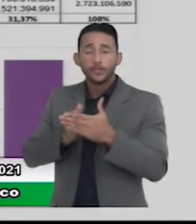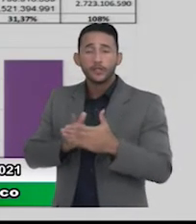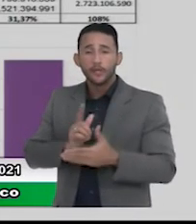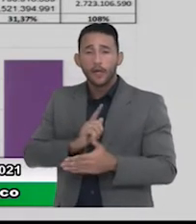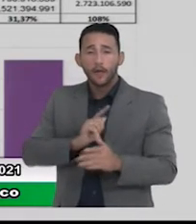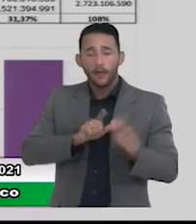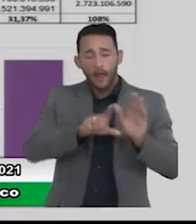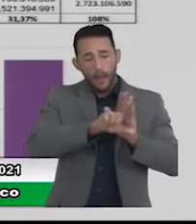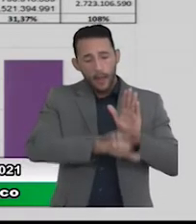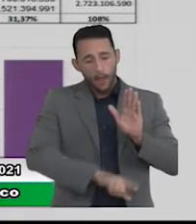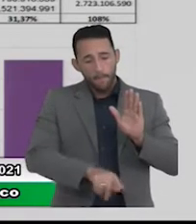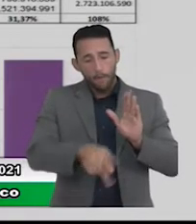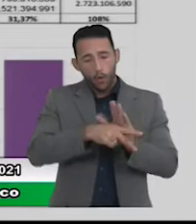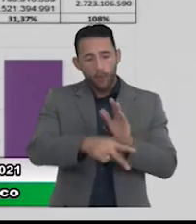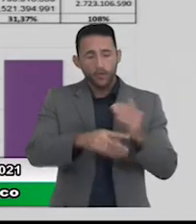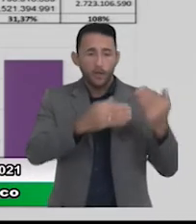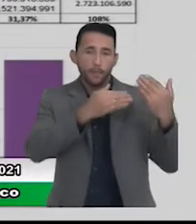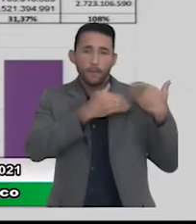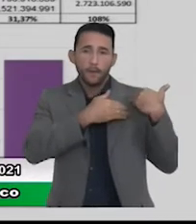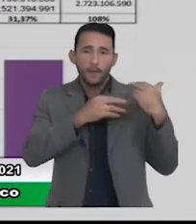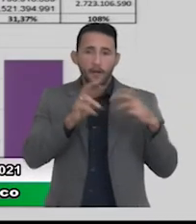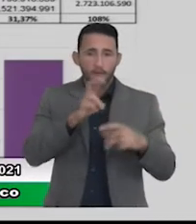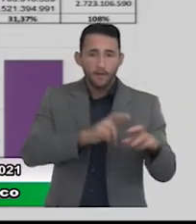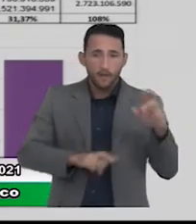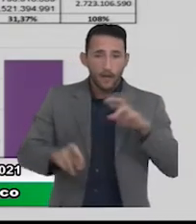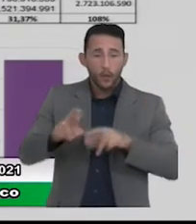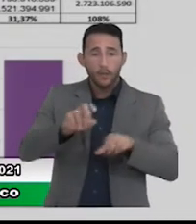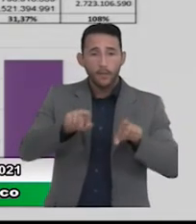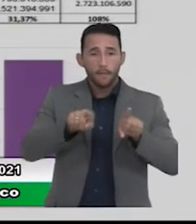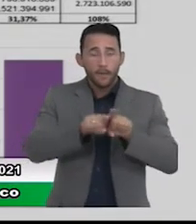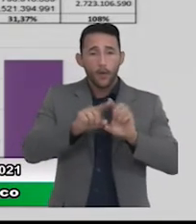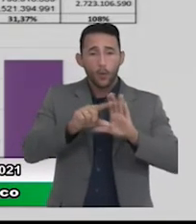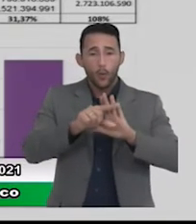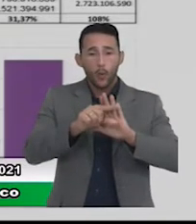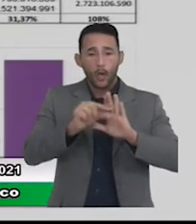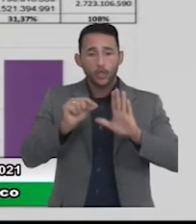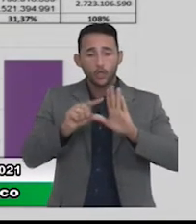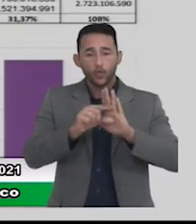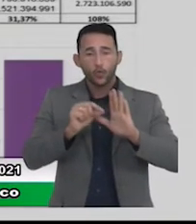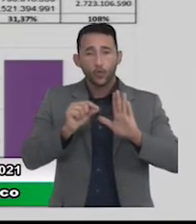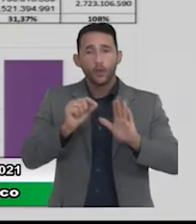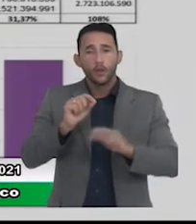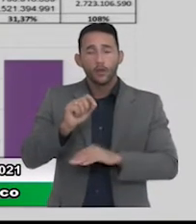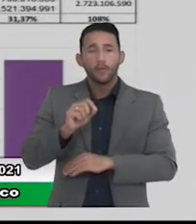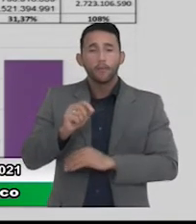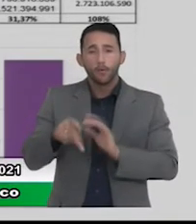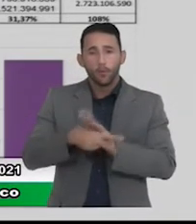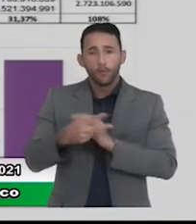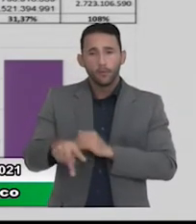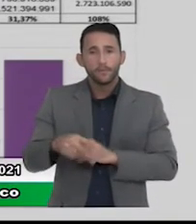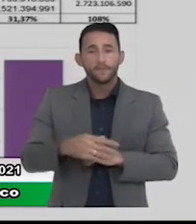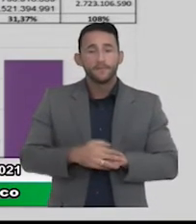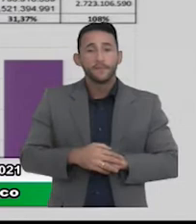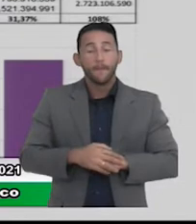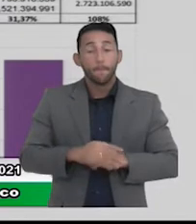de responsabilidade fiscal e no artigo 3º da resolução 40 do Senado Federal e eu vou um pouco à frente para falar